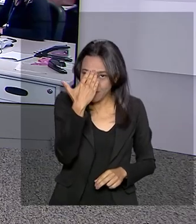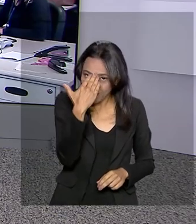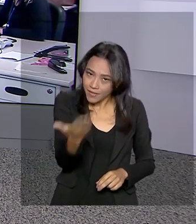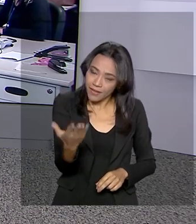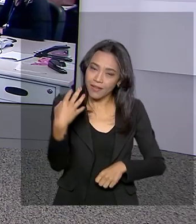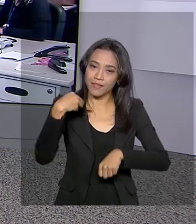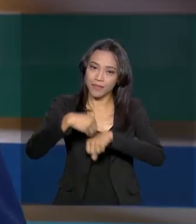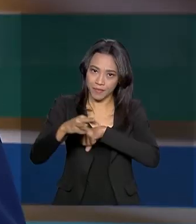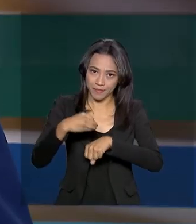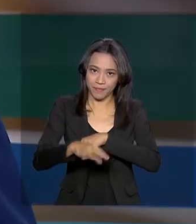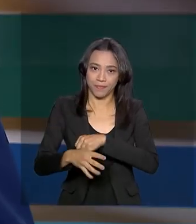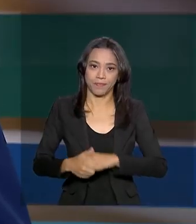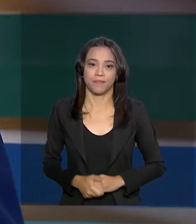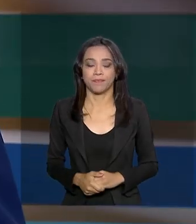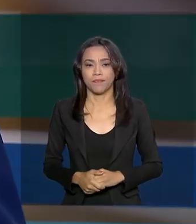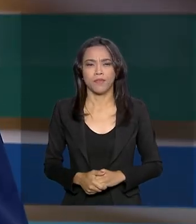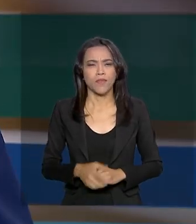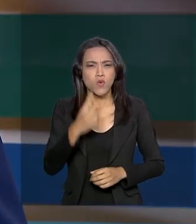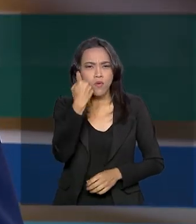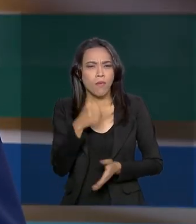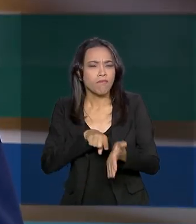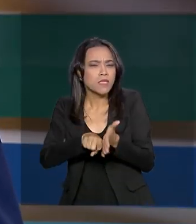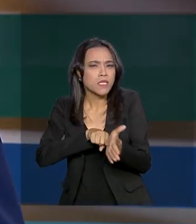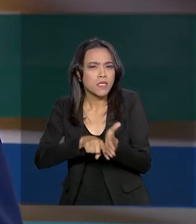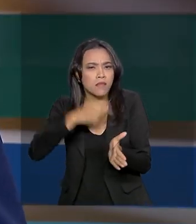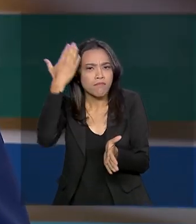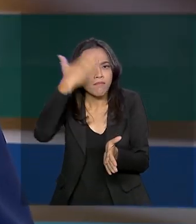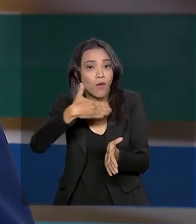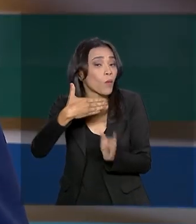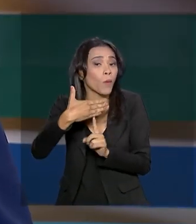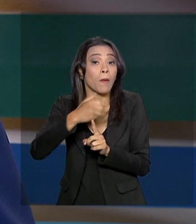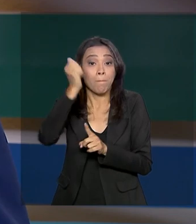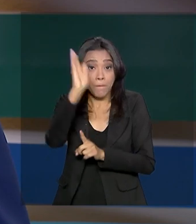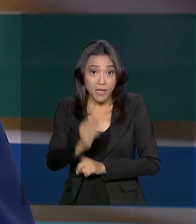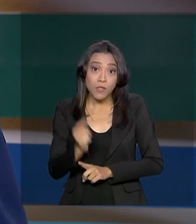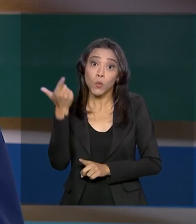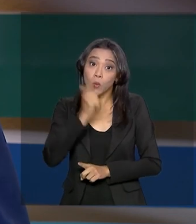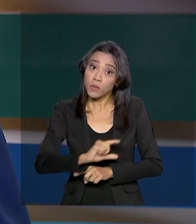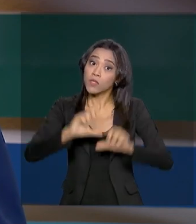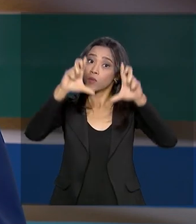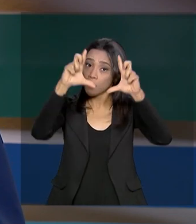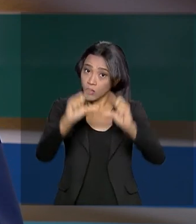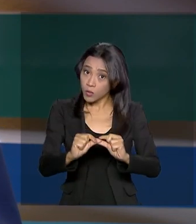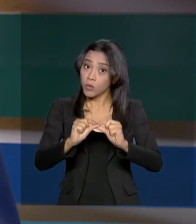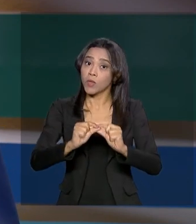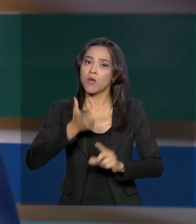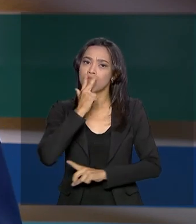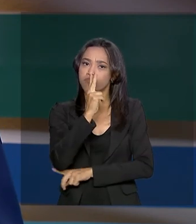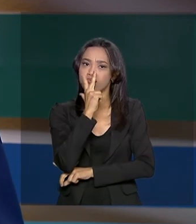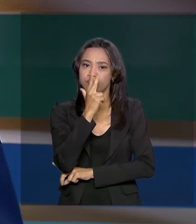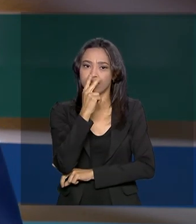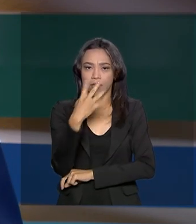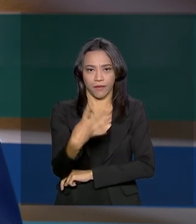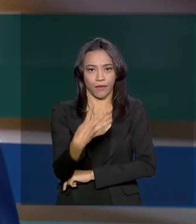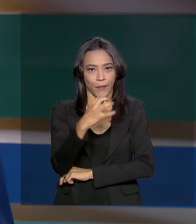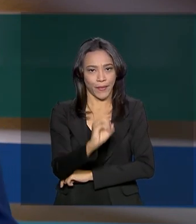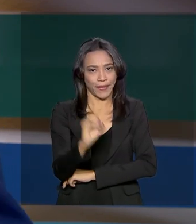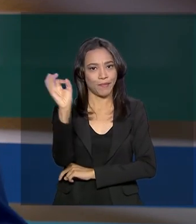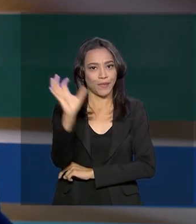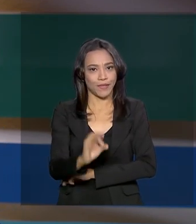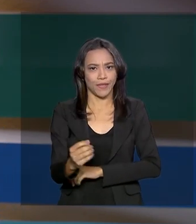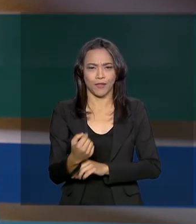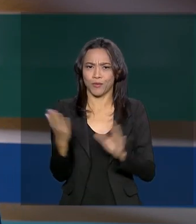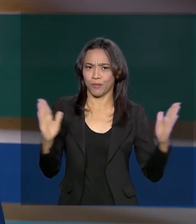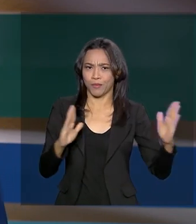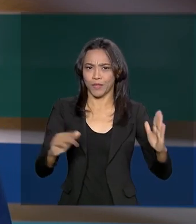pelas suas informações. Uma pesquisa revela que o Brasil conseguiu diminuir o número de fumantes em 40% nos últimos